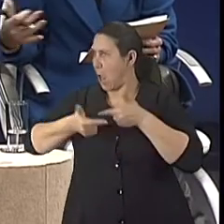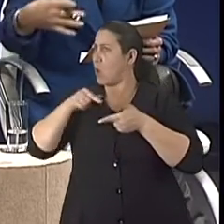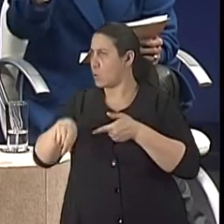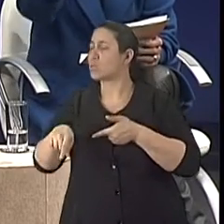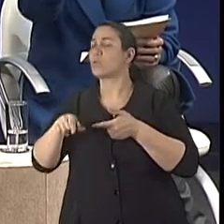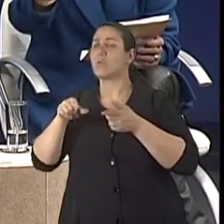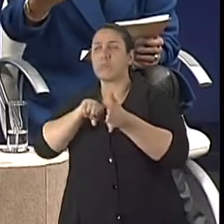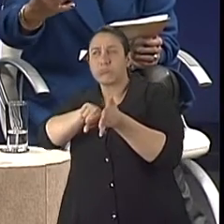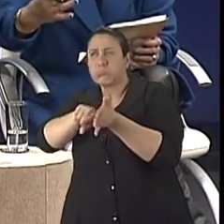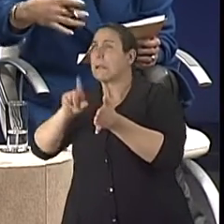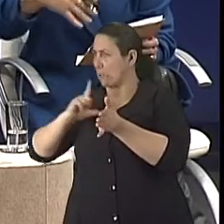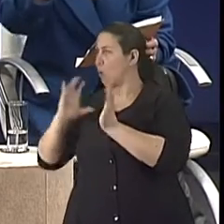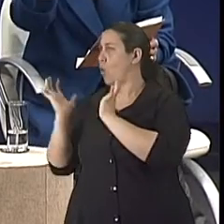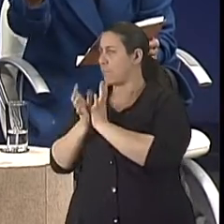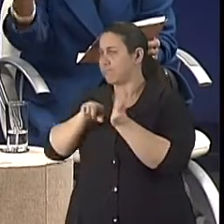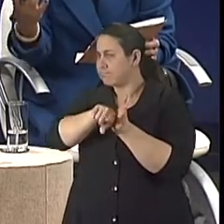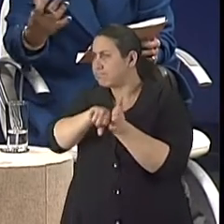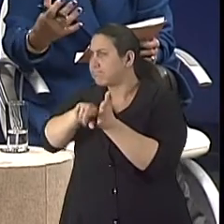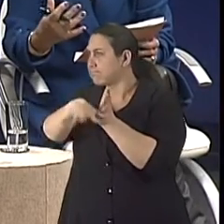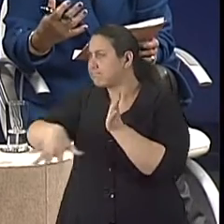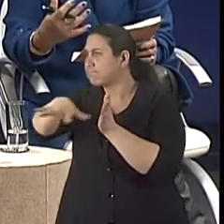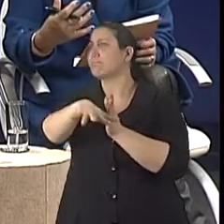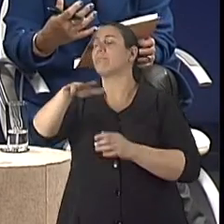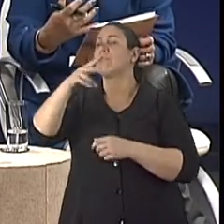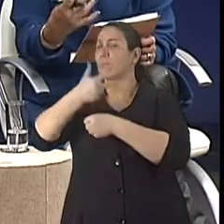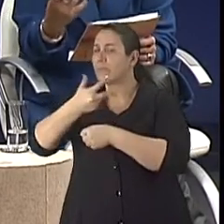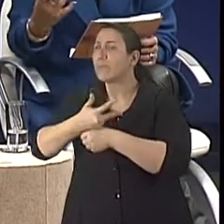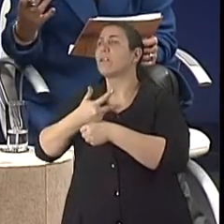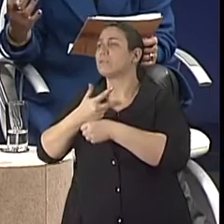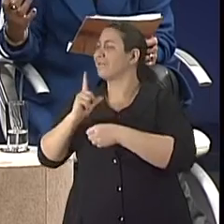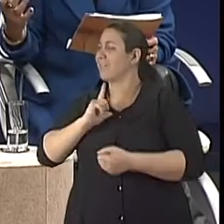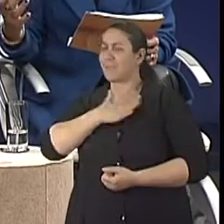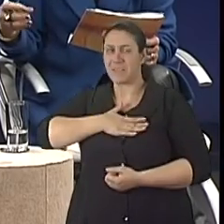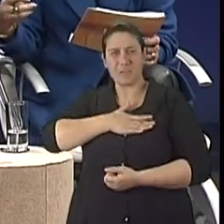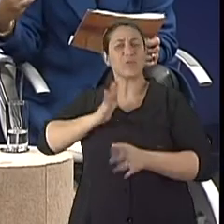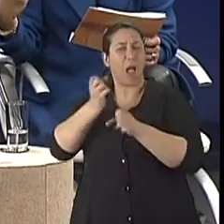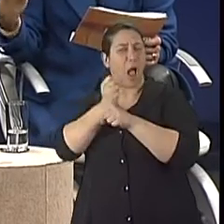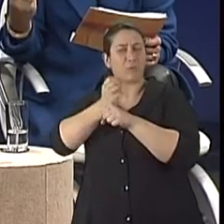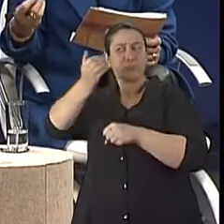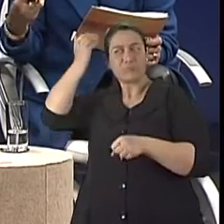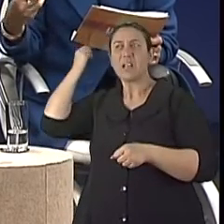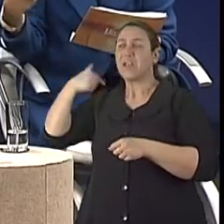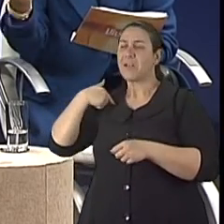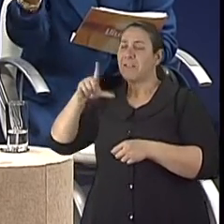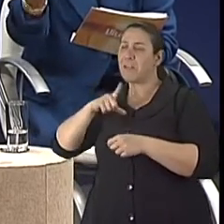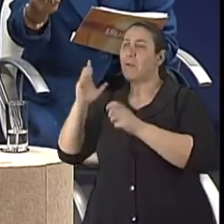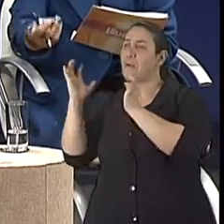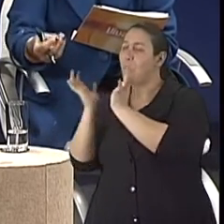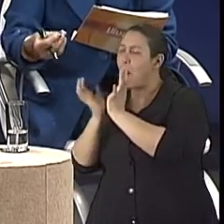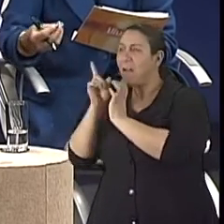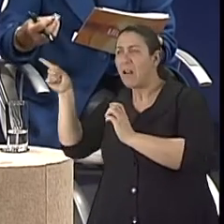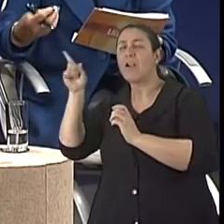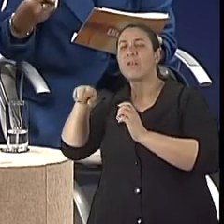Desde o grupo Geron, lá que eu ajudei a formatar também com todo prazer, né? Muitos anos atrás. Quer dizer, essa ligação Instituto de